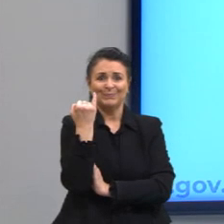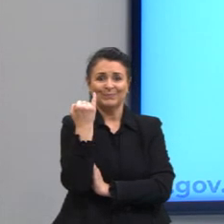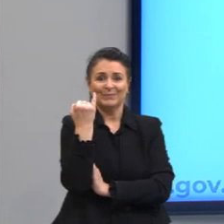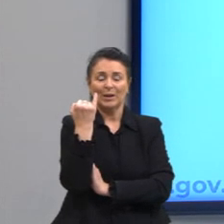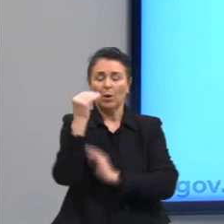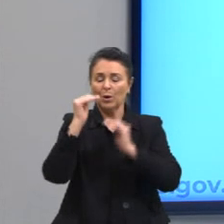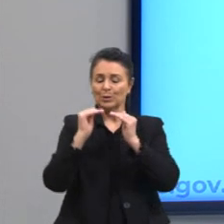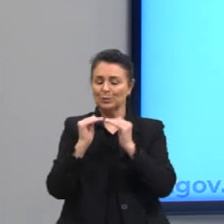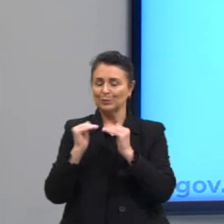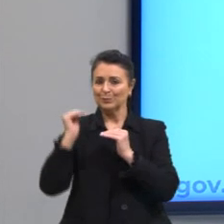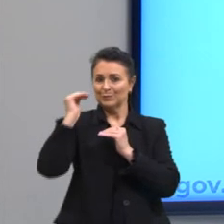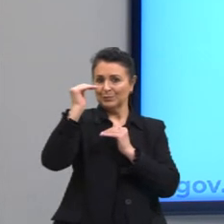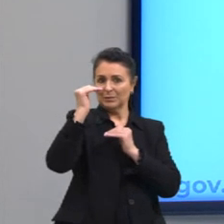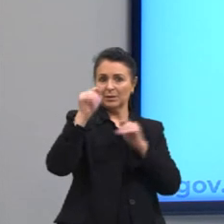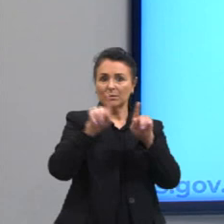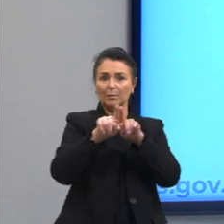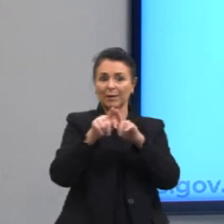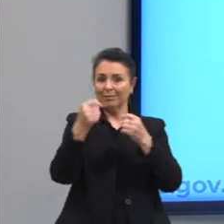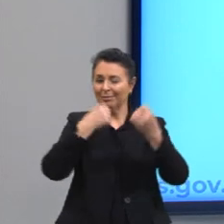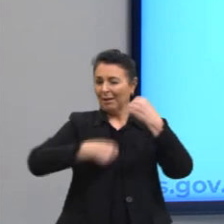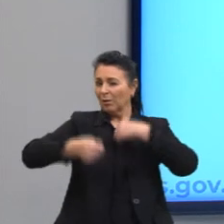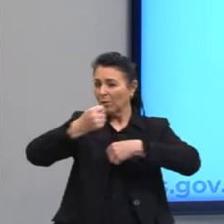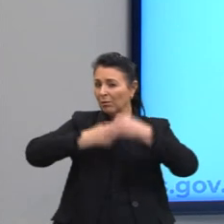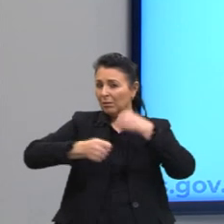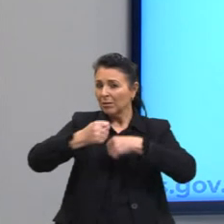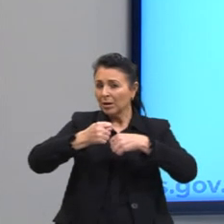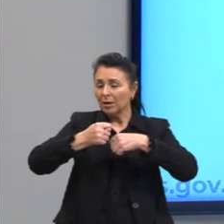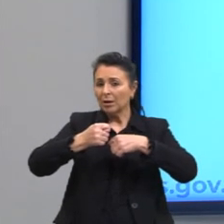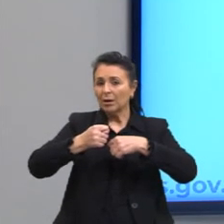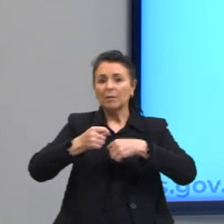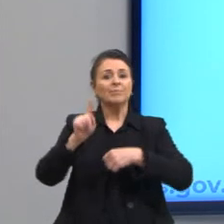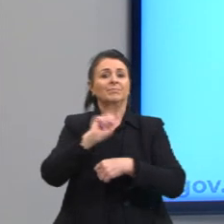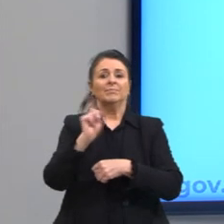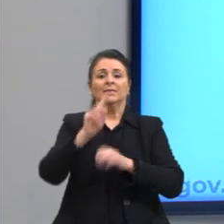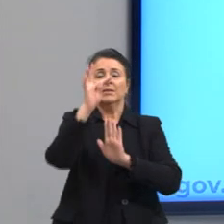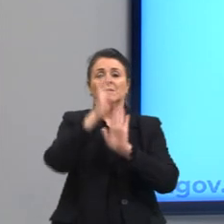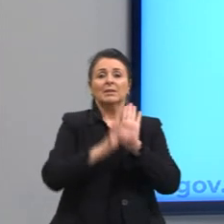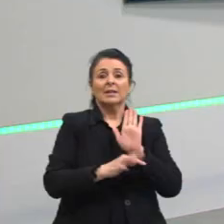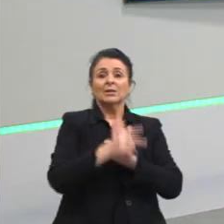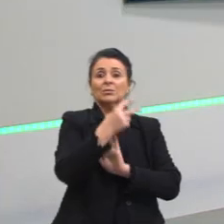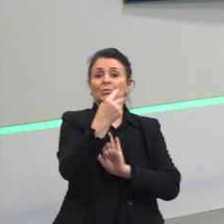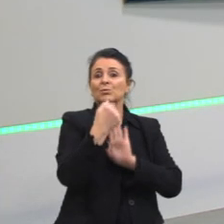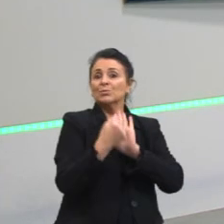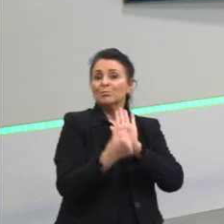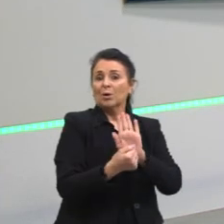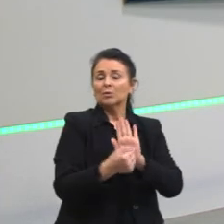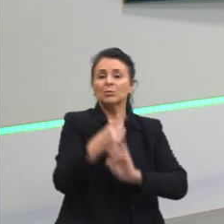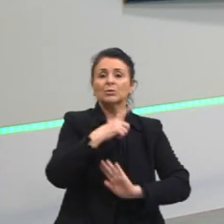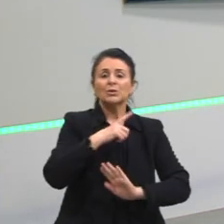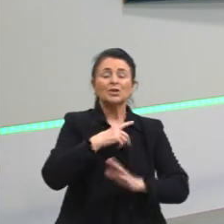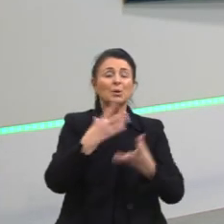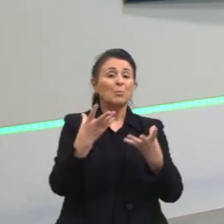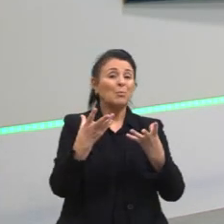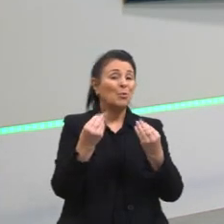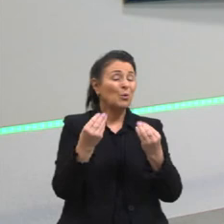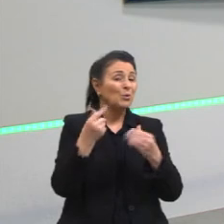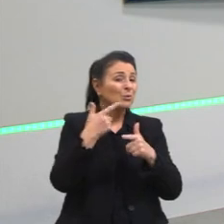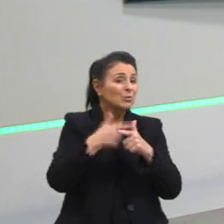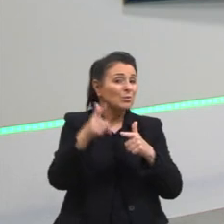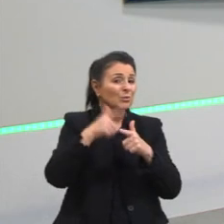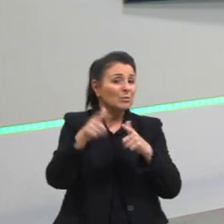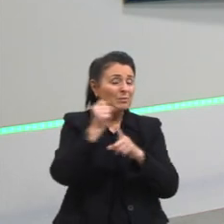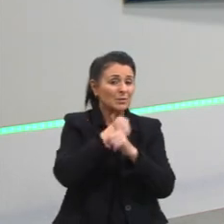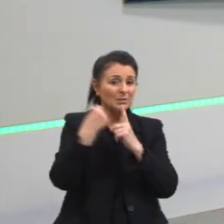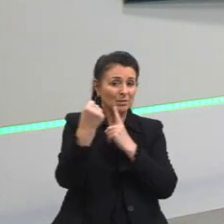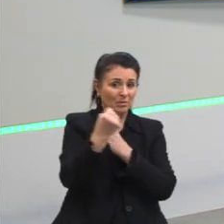E superioridade dos aspectos econômicos, também não, porque os textos mostram que eles tinham muitas demandas para além da economia.